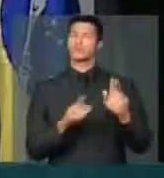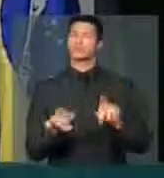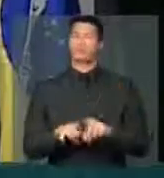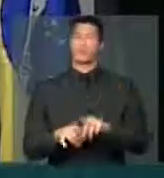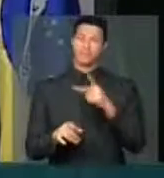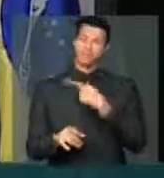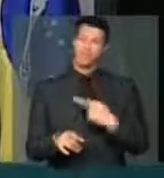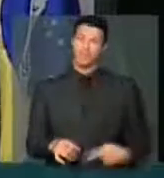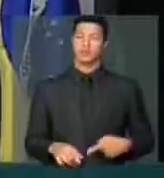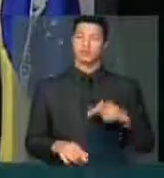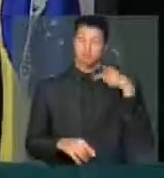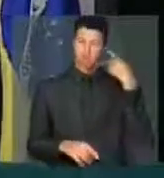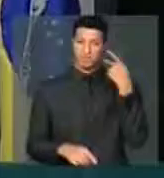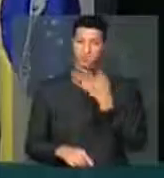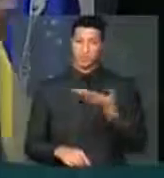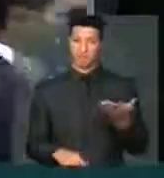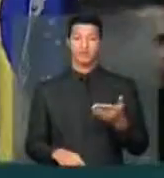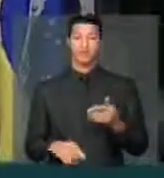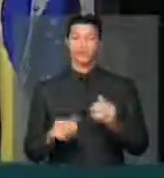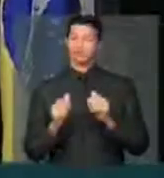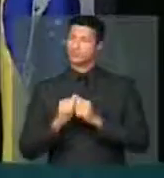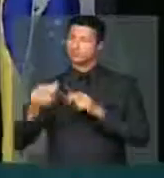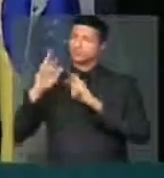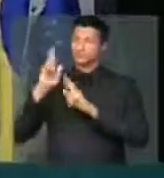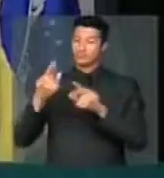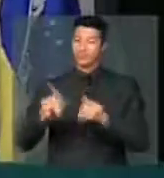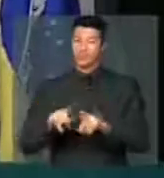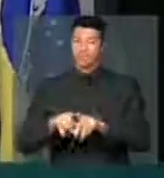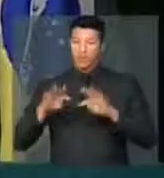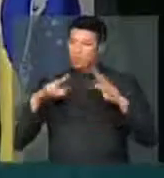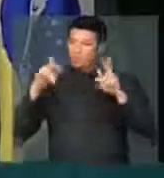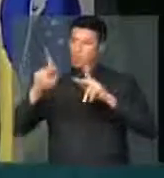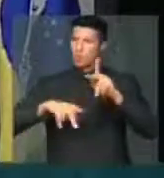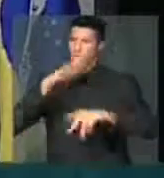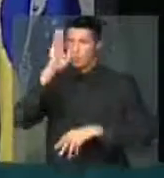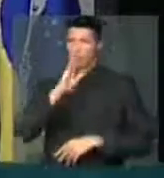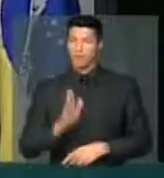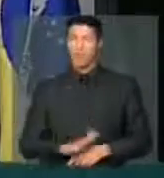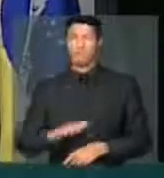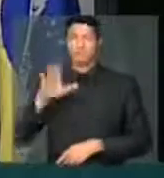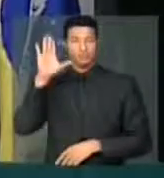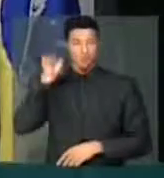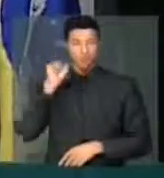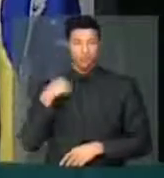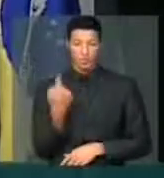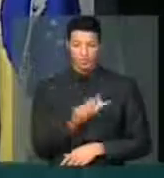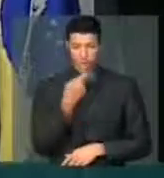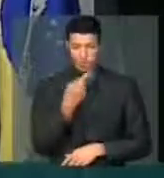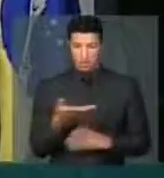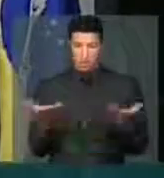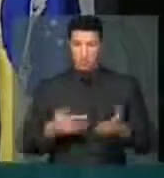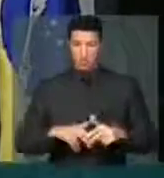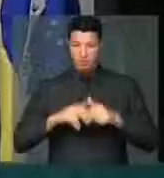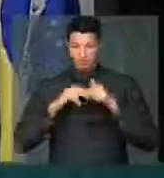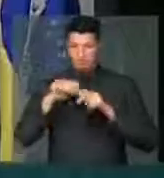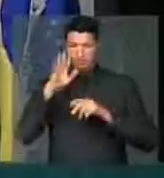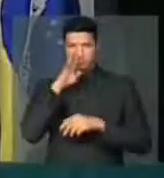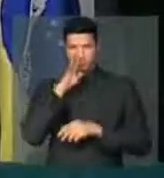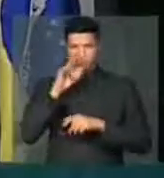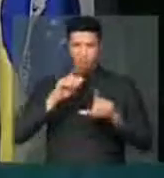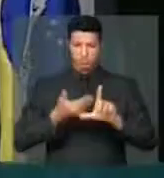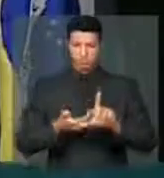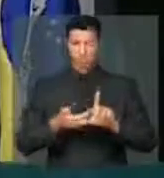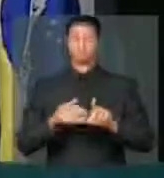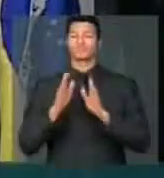senhor presidente, senhores parlamentares, como espera todo o povo brasileiro que nos ouve nesse momento, através da TV Câmara,